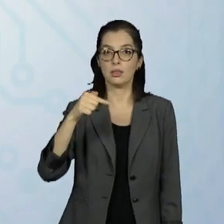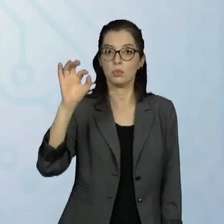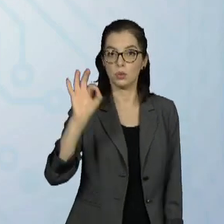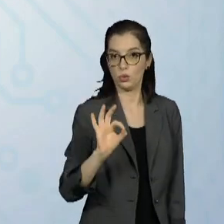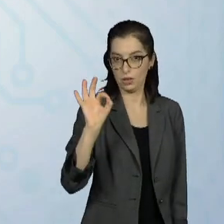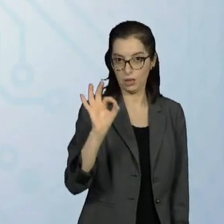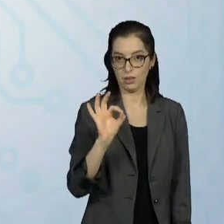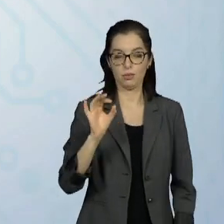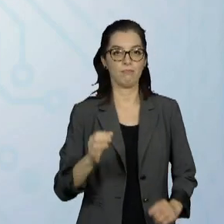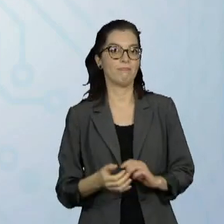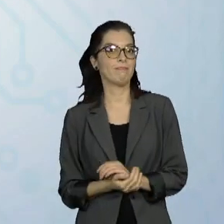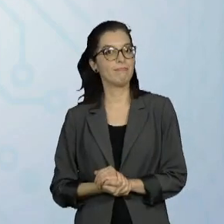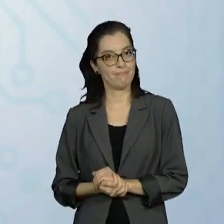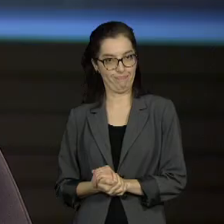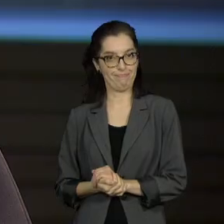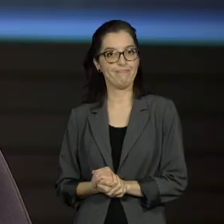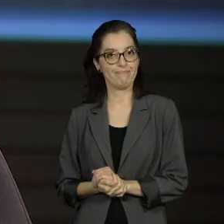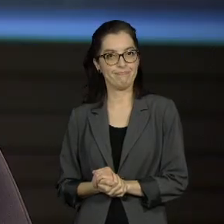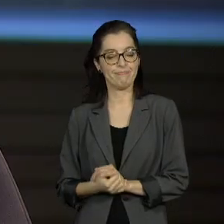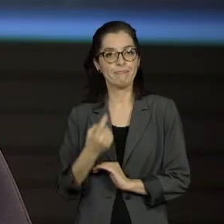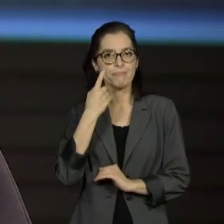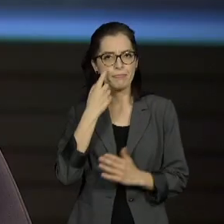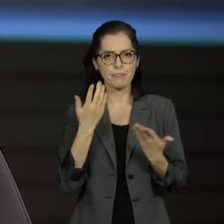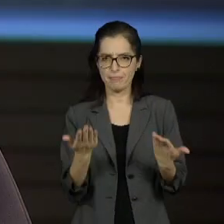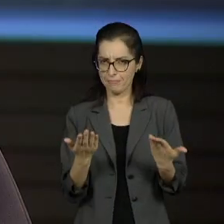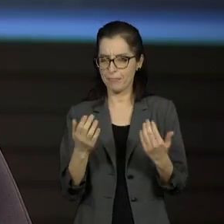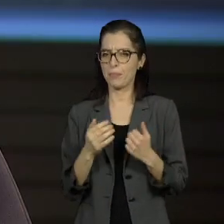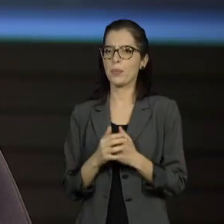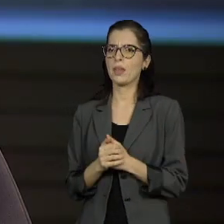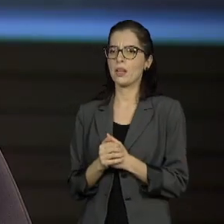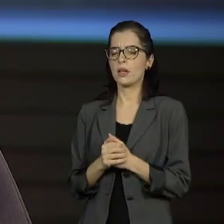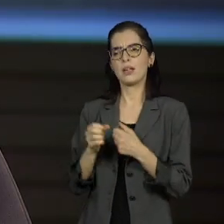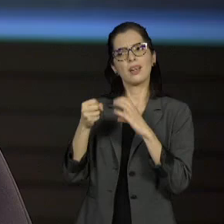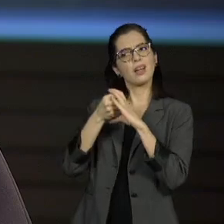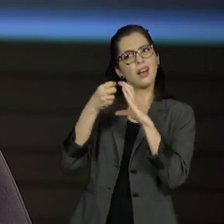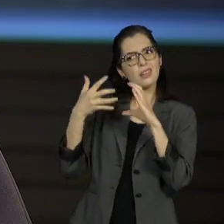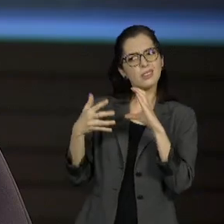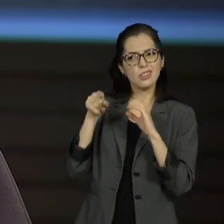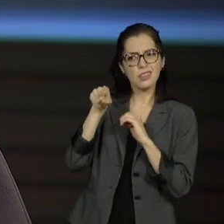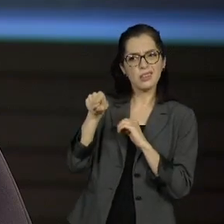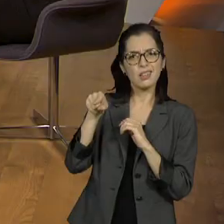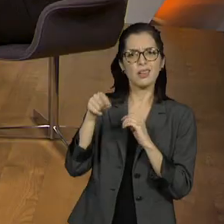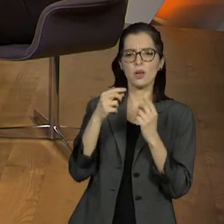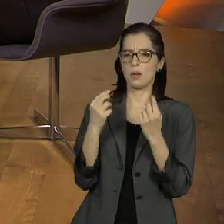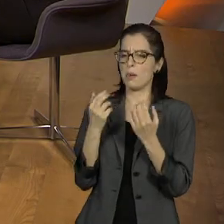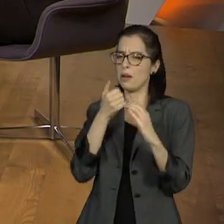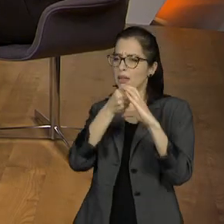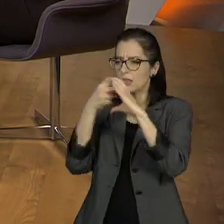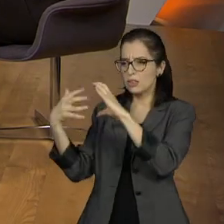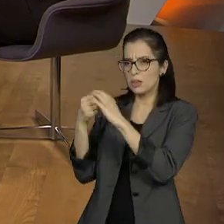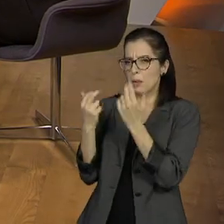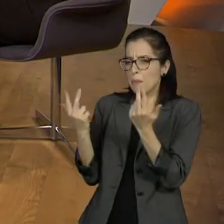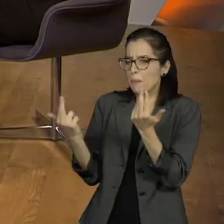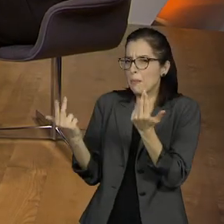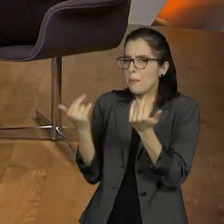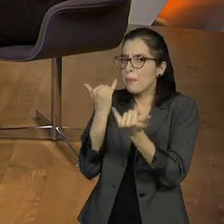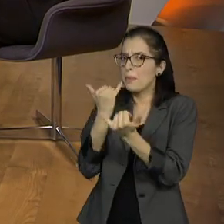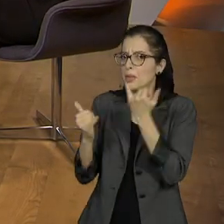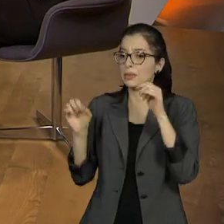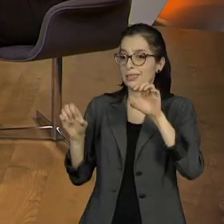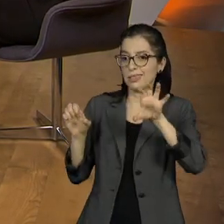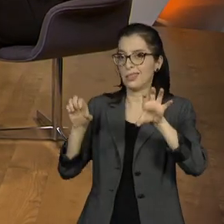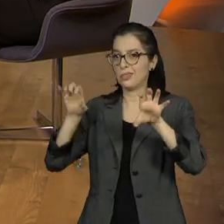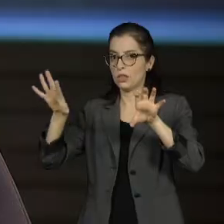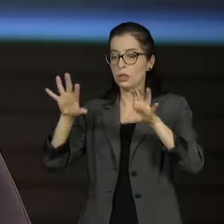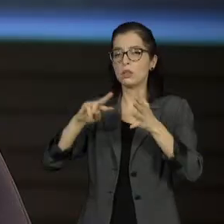47%. Esses dois estados têm uma característica em comum, o teste de popularidade dos governadores, e no